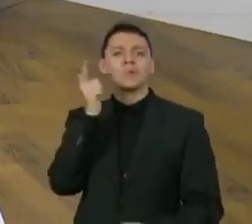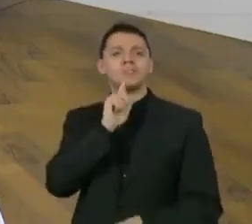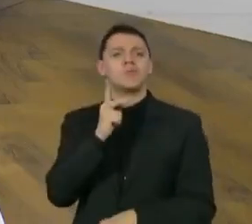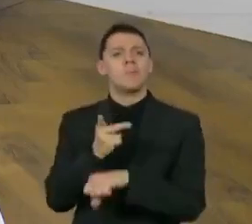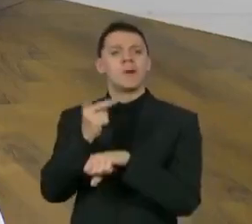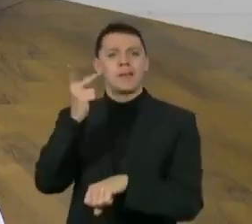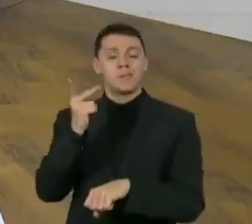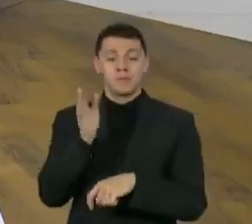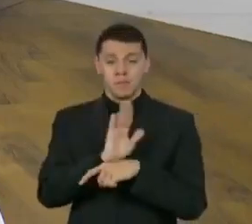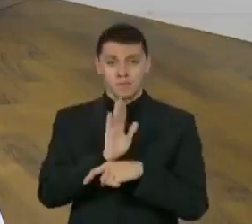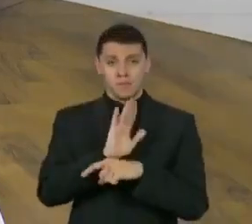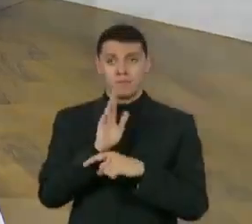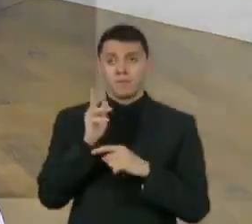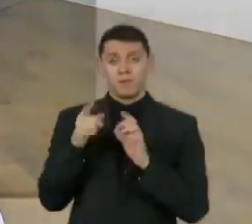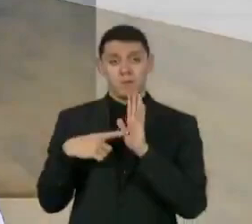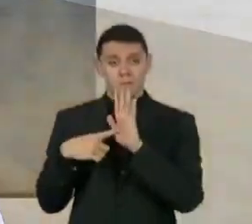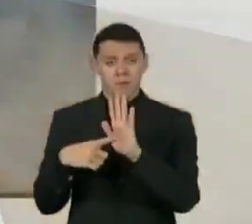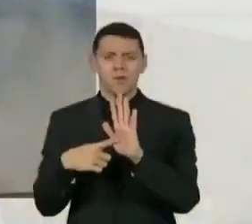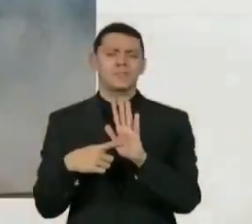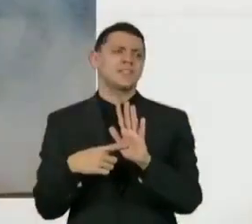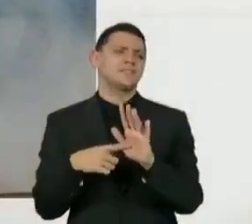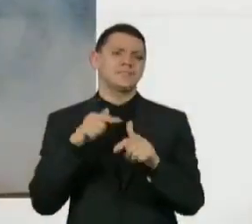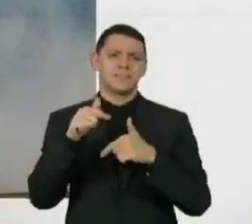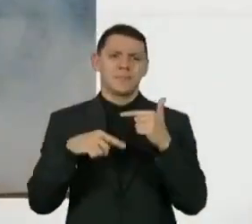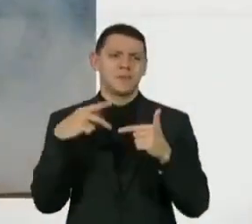o filme passa Em que o trabalho do seu Jorge Não seja reverenciado Marighella